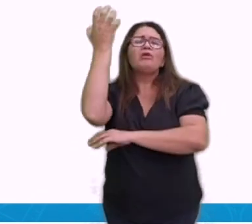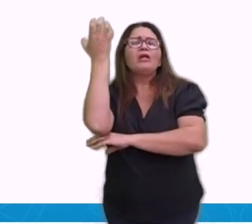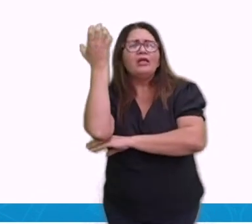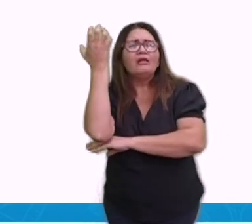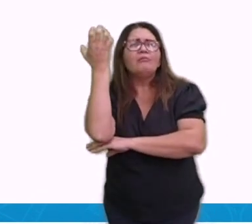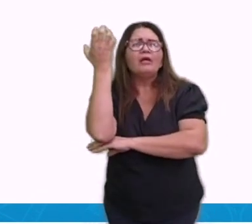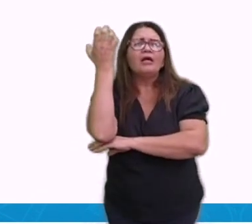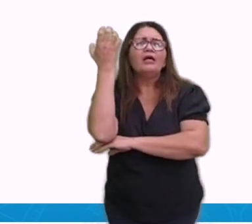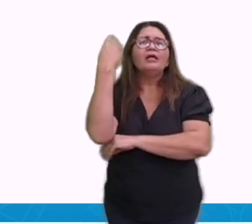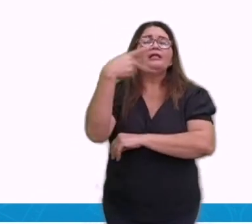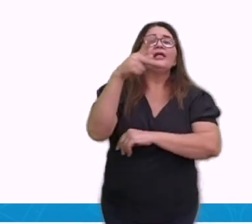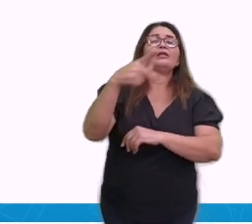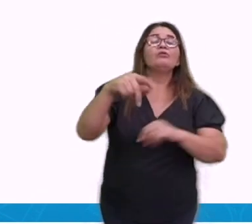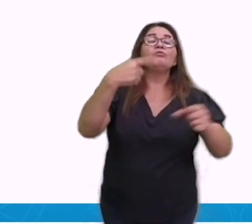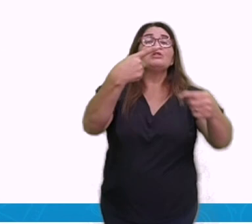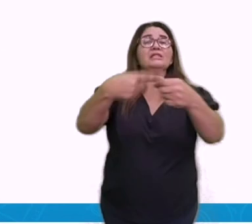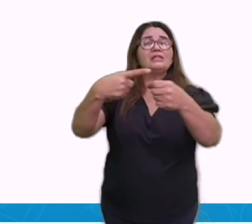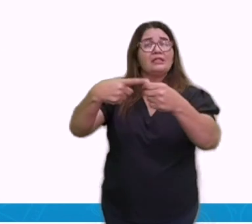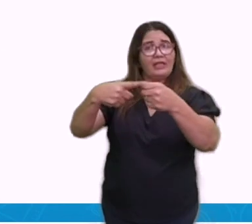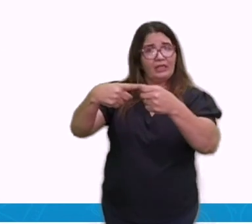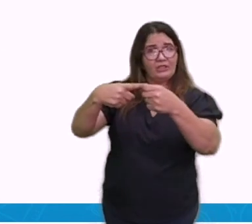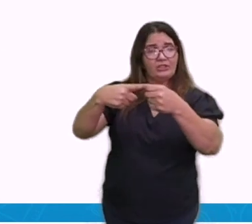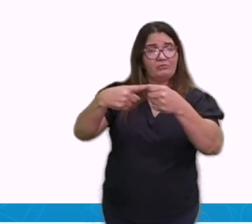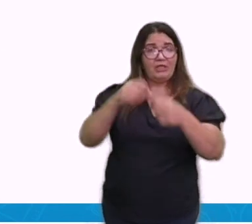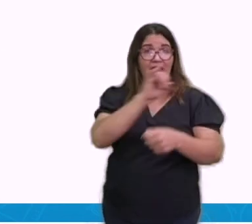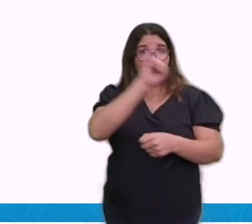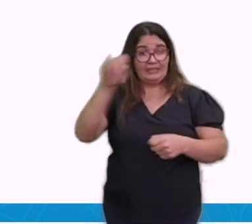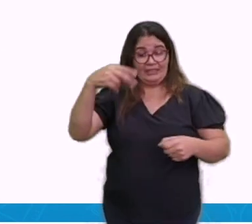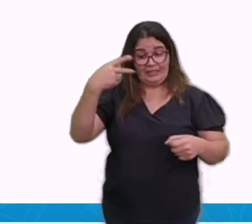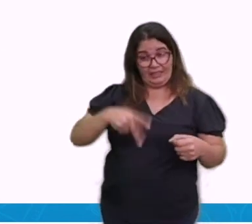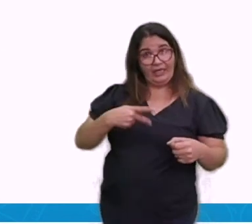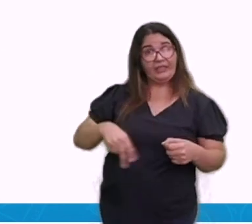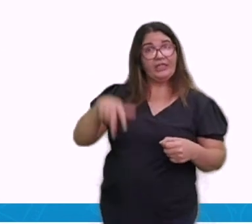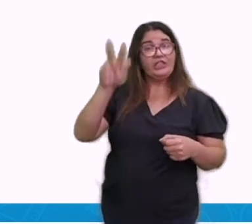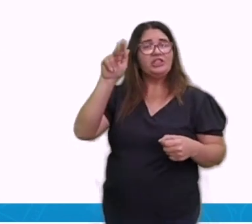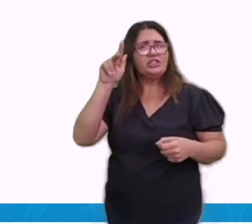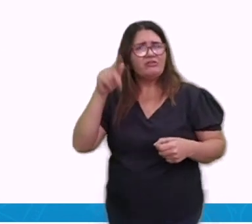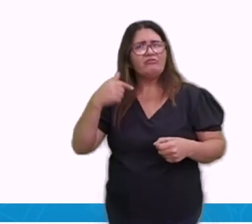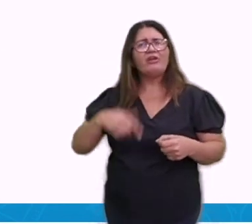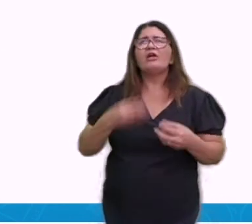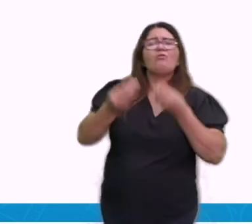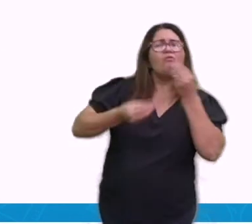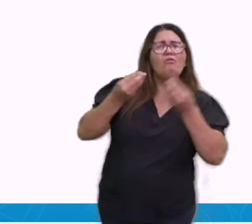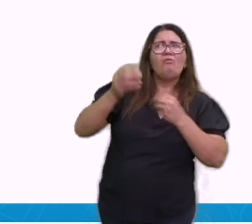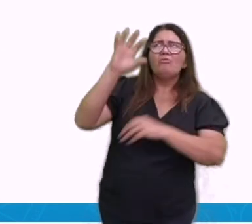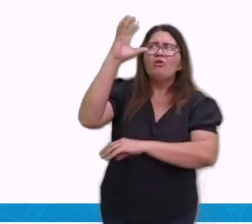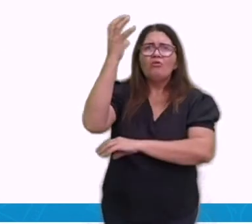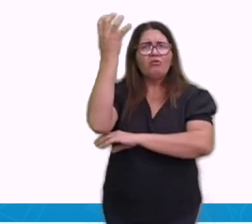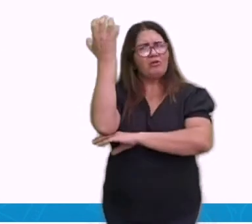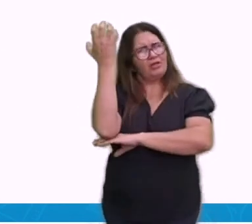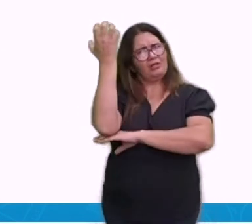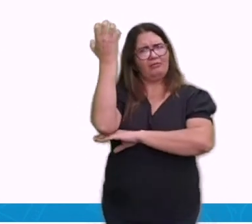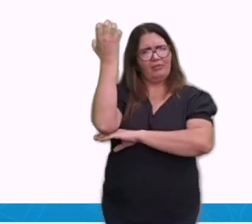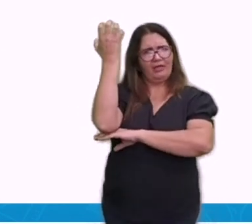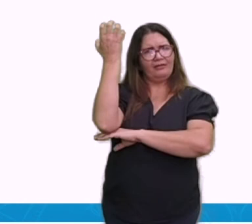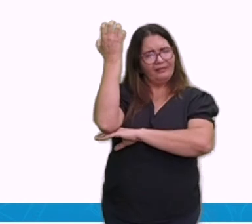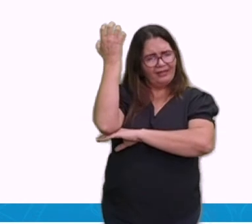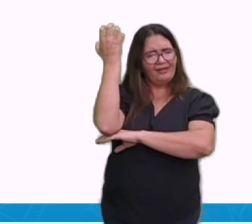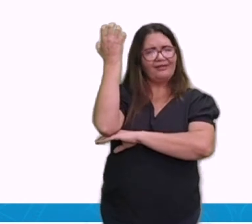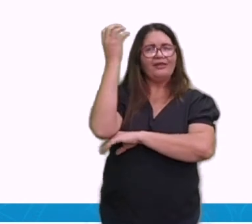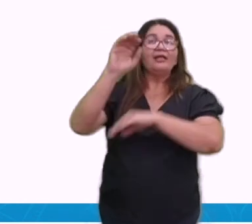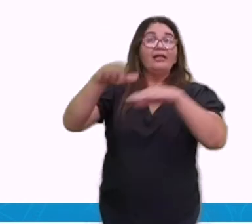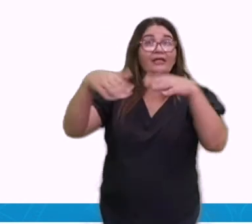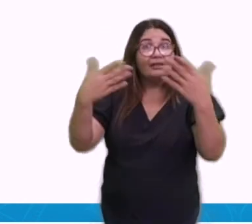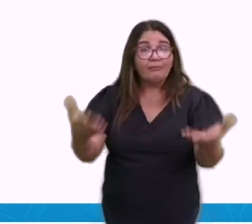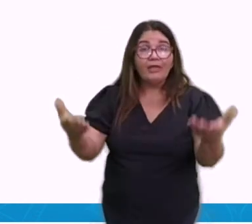Valadares, fale um pouco do clima de Governador Valadares, em que região ela fica e em qual clima prevalece.